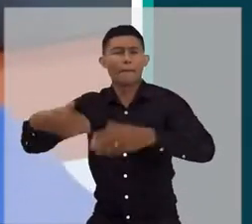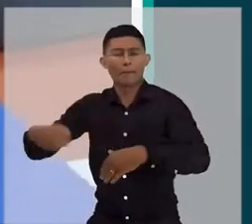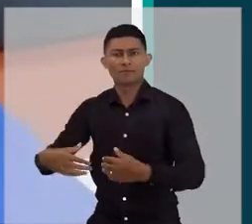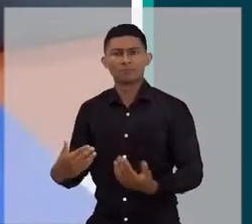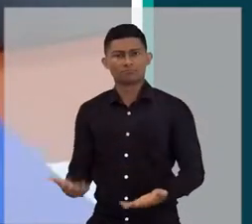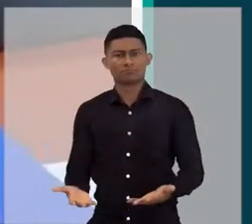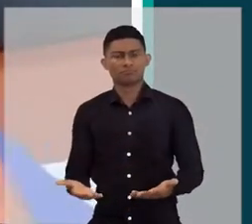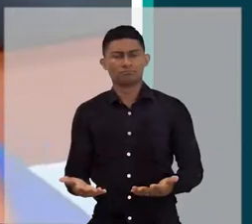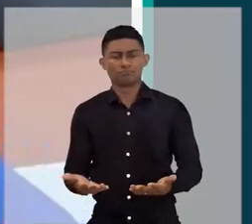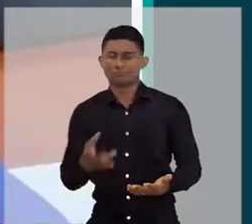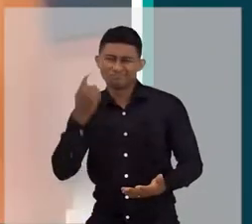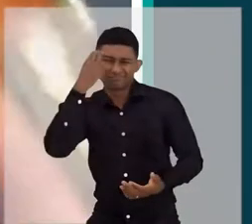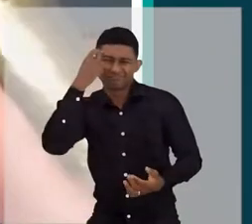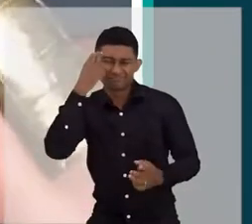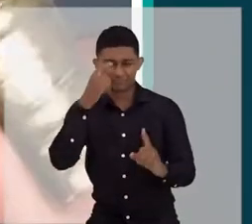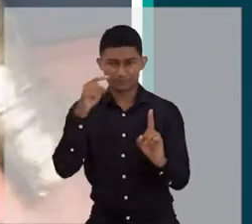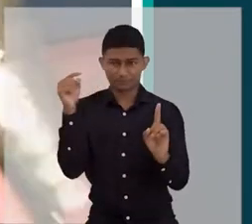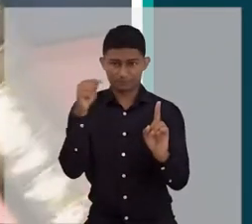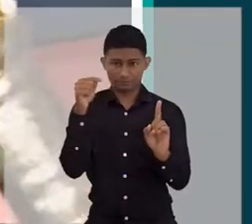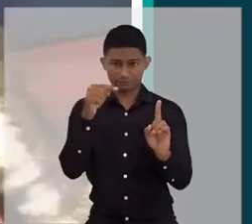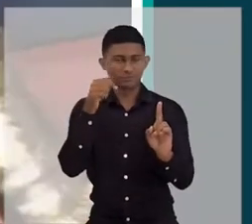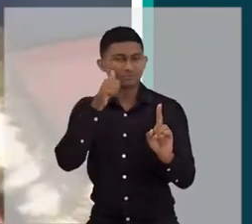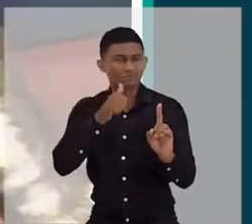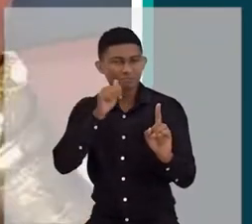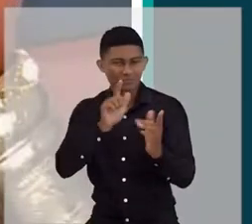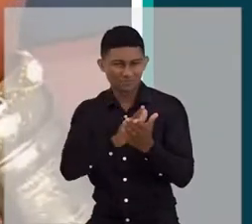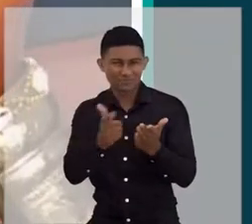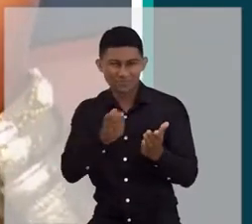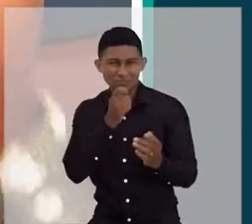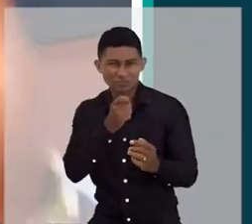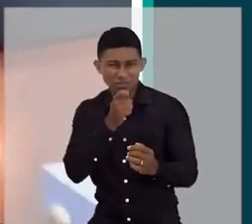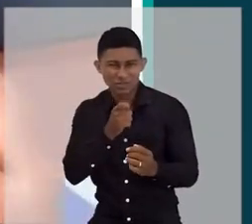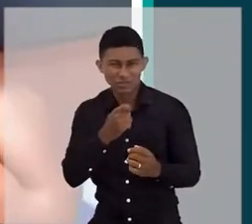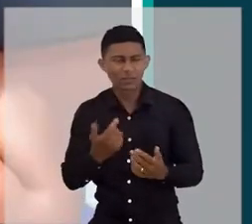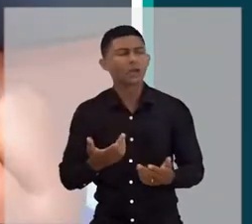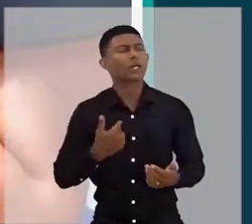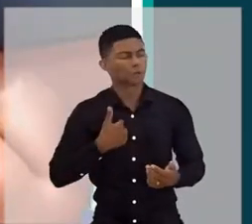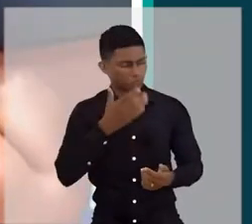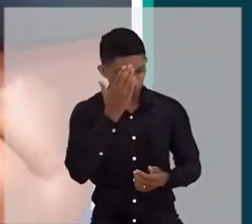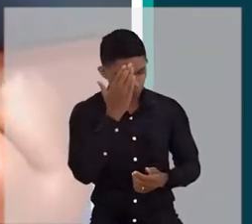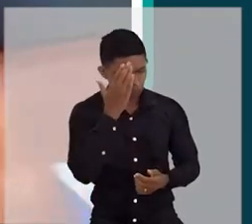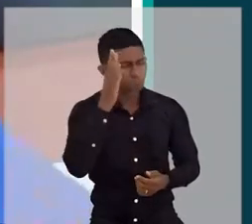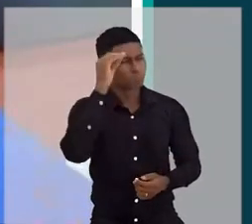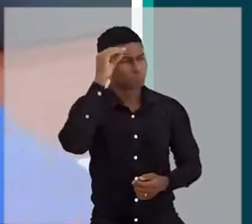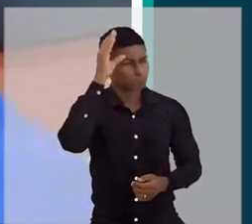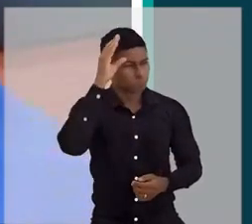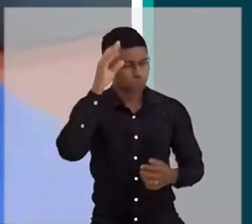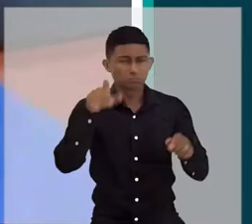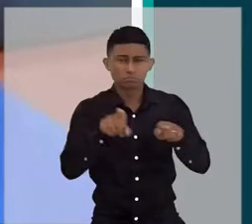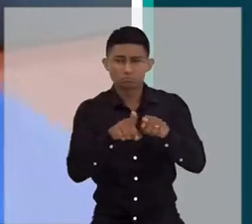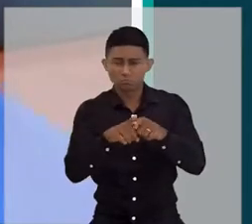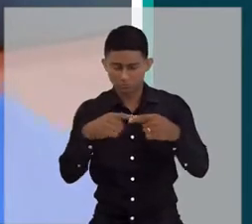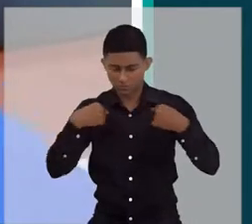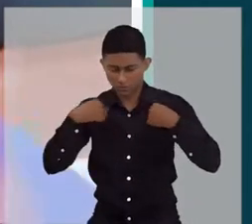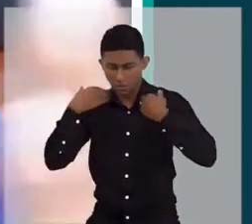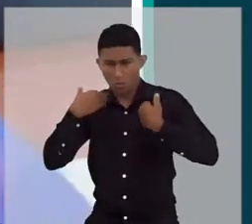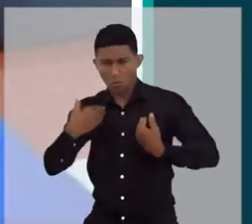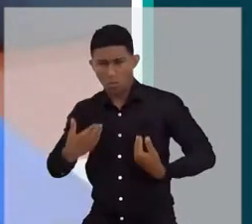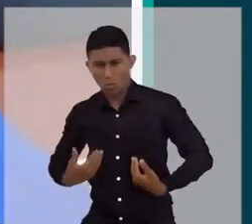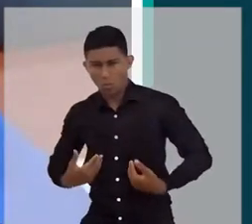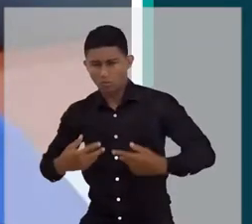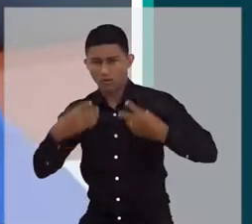profissional, pega o que ela tem de técnica, une ao lifestyle dela, e as crenças dela.